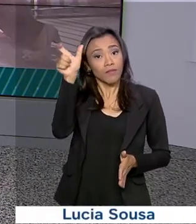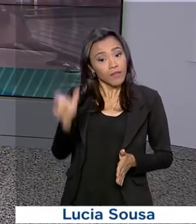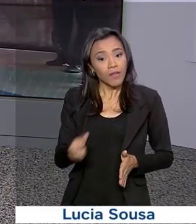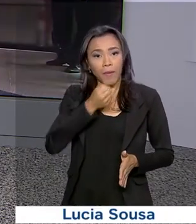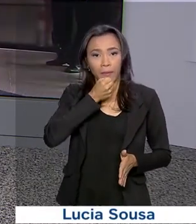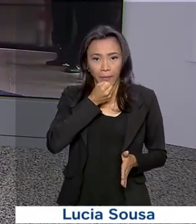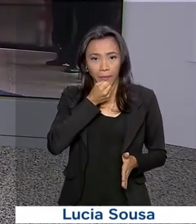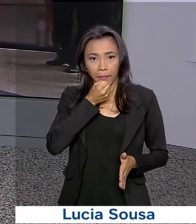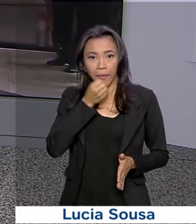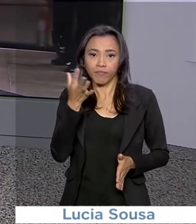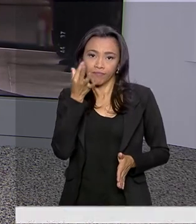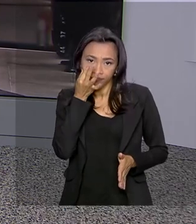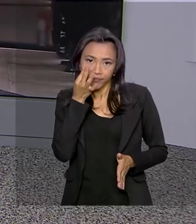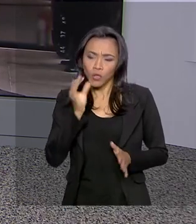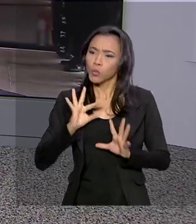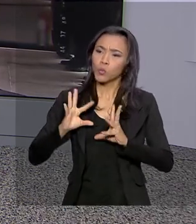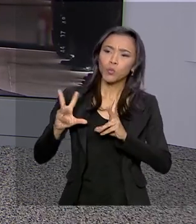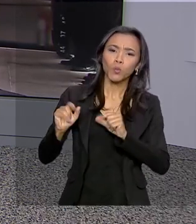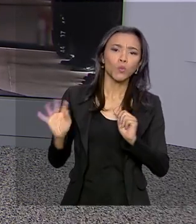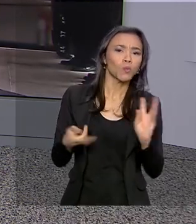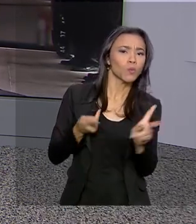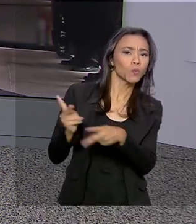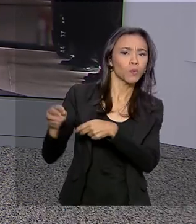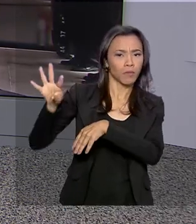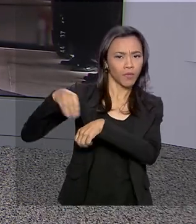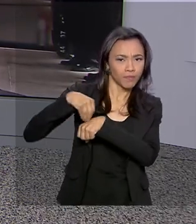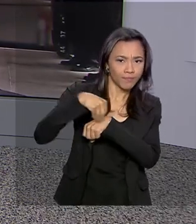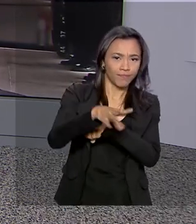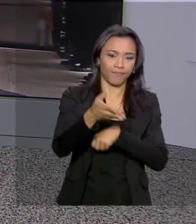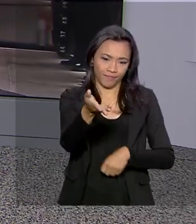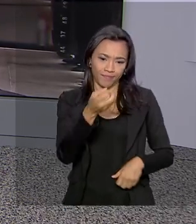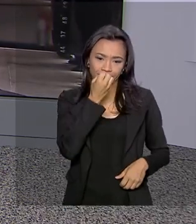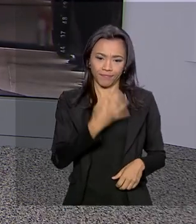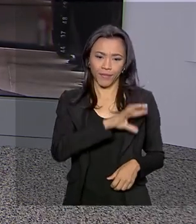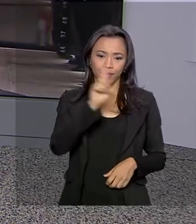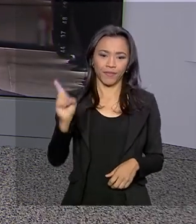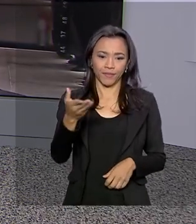continua no hospital acompanhando toda a movimentação. Bom dia pra você, Ricardo.